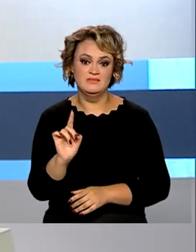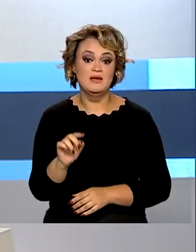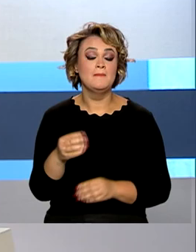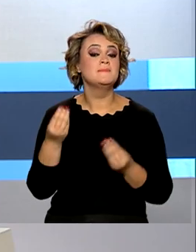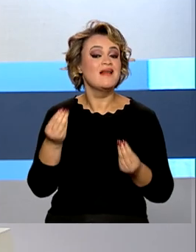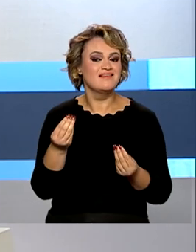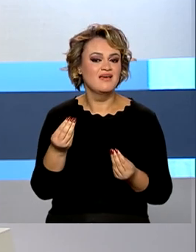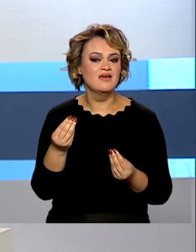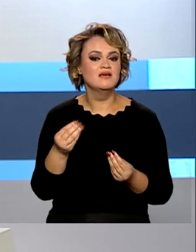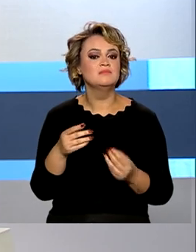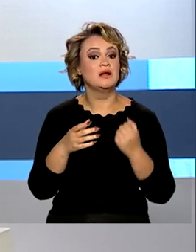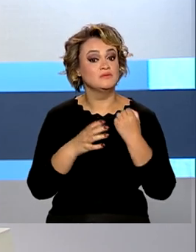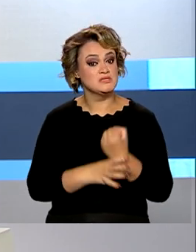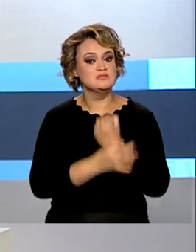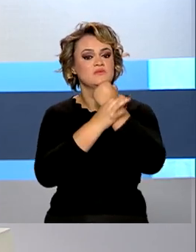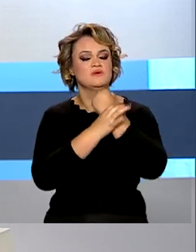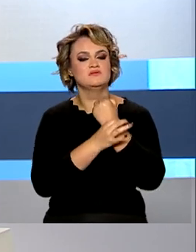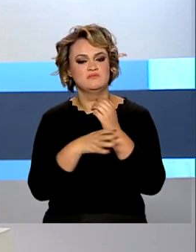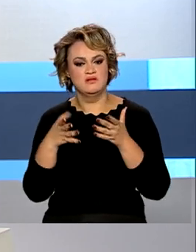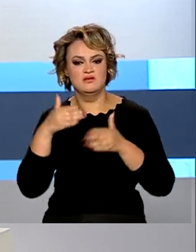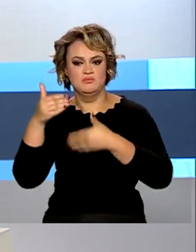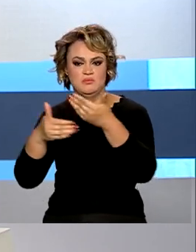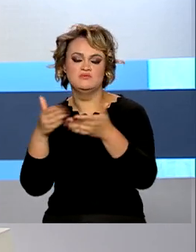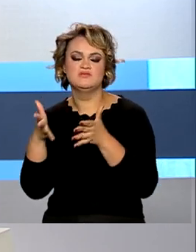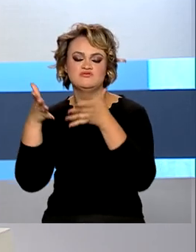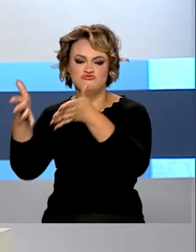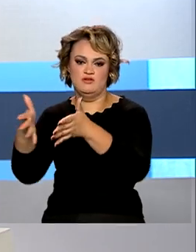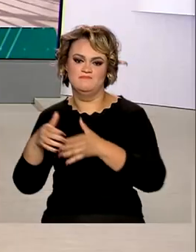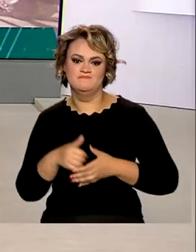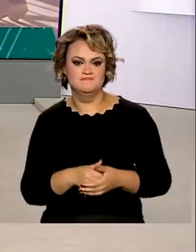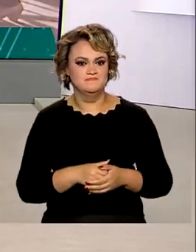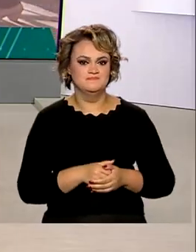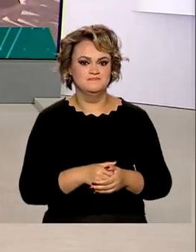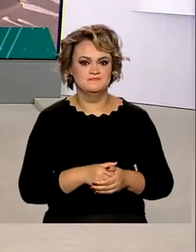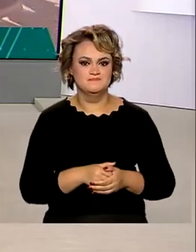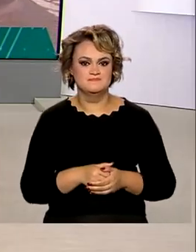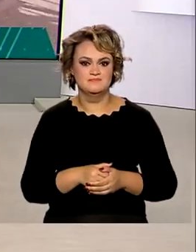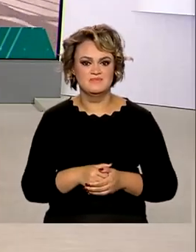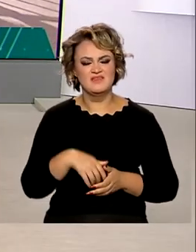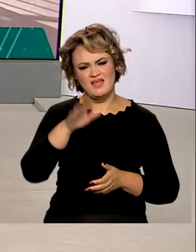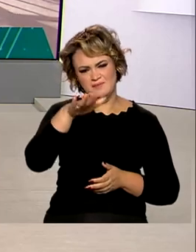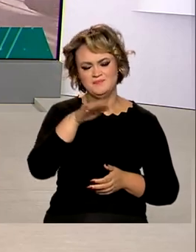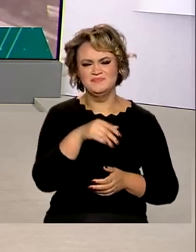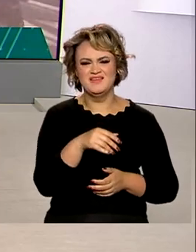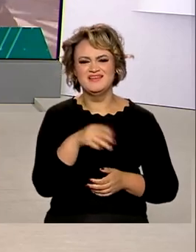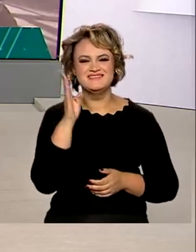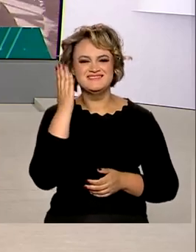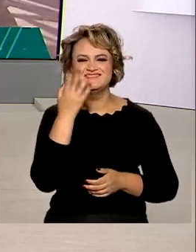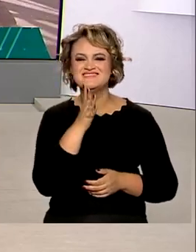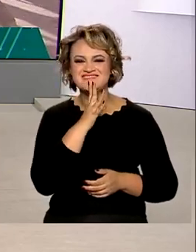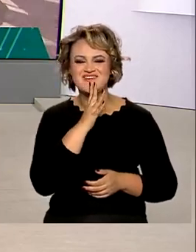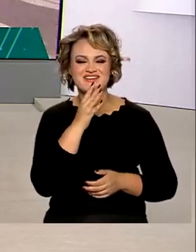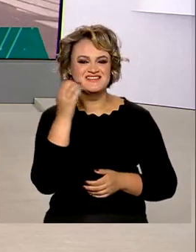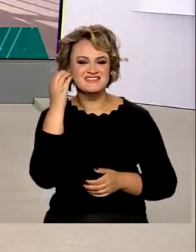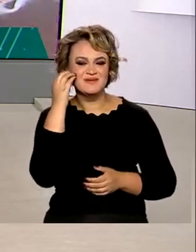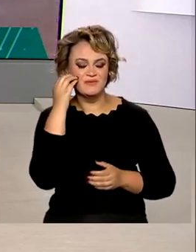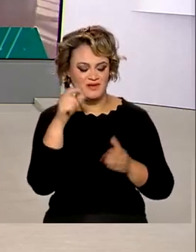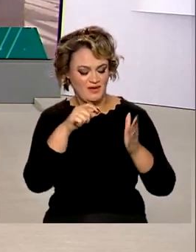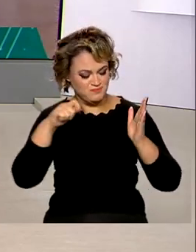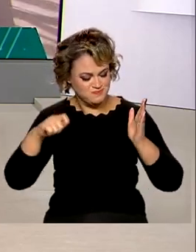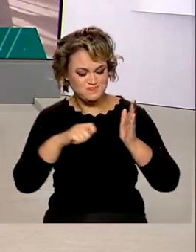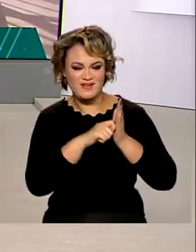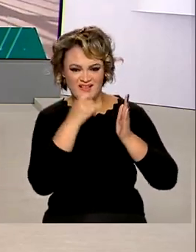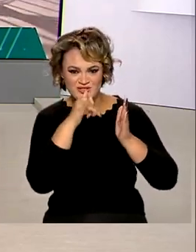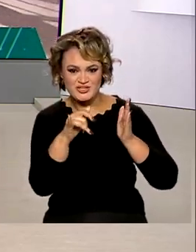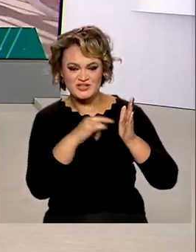da medida é dar mais segurança ao processo de entrega. Você é a favor de ter um padrão único para